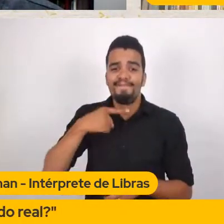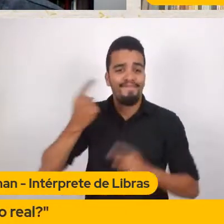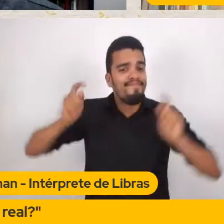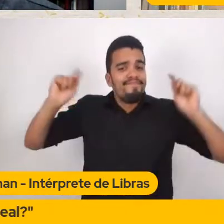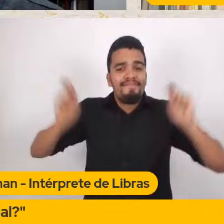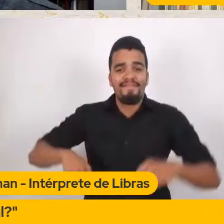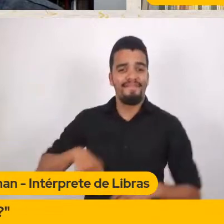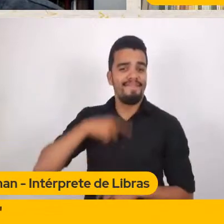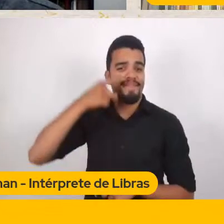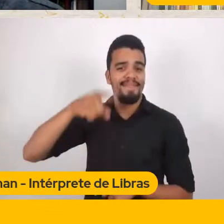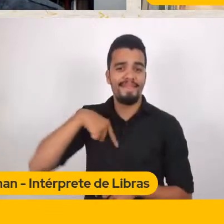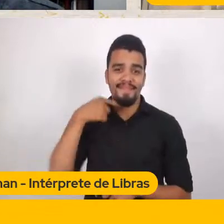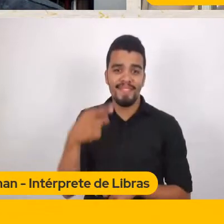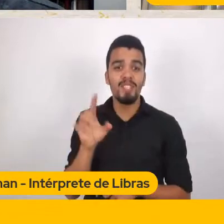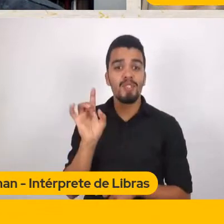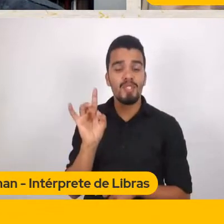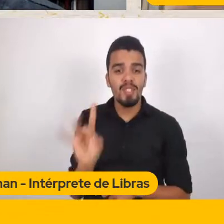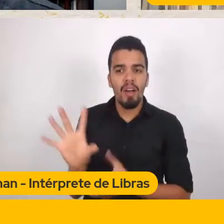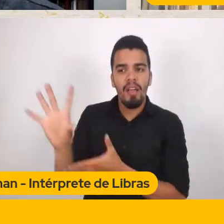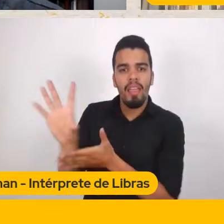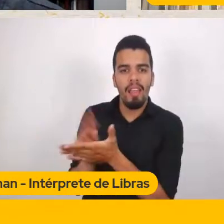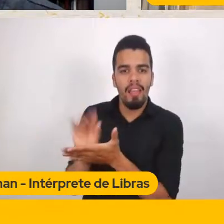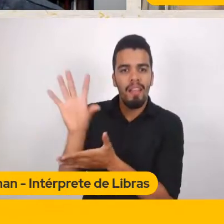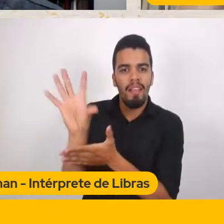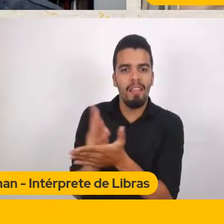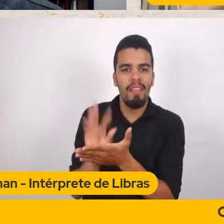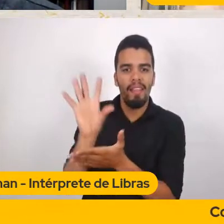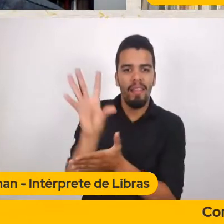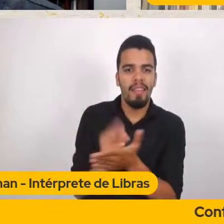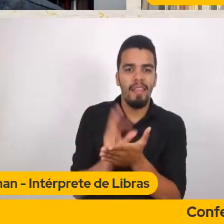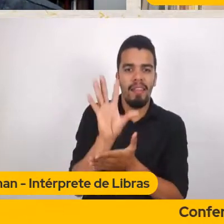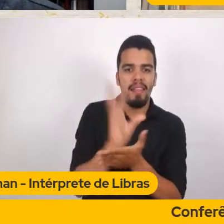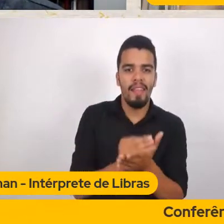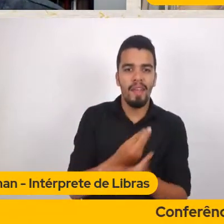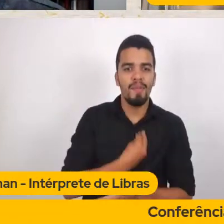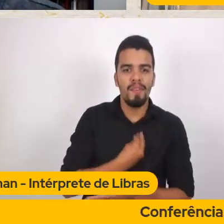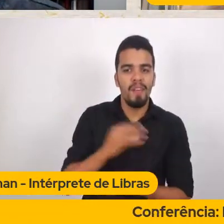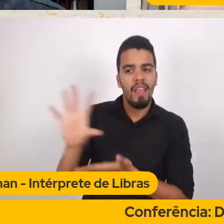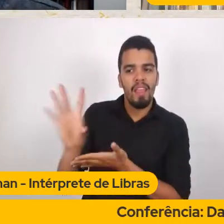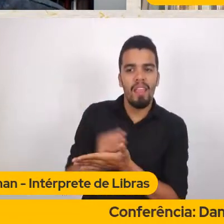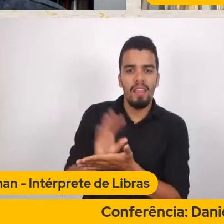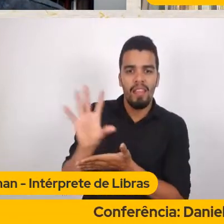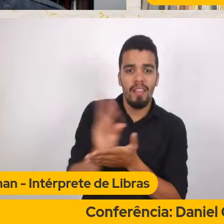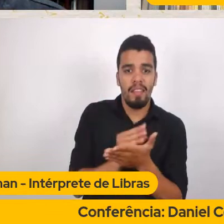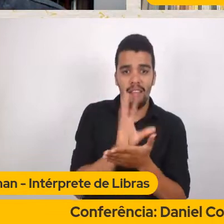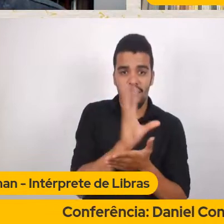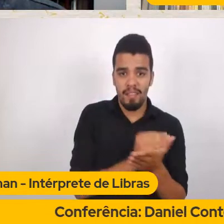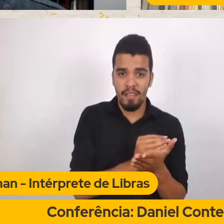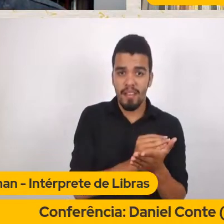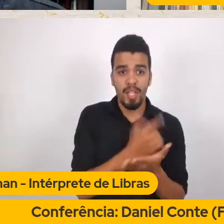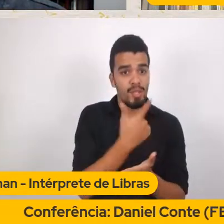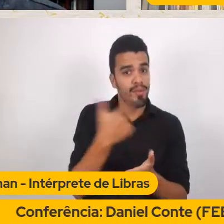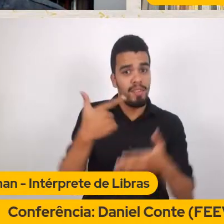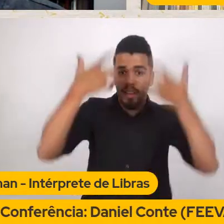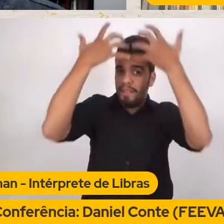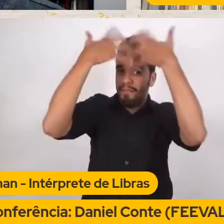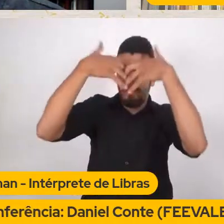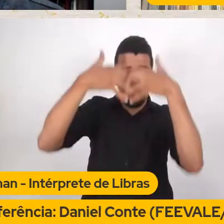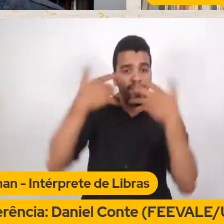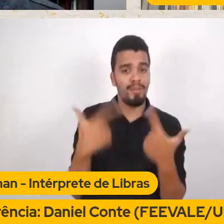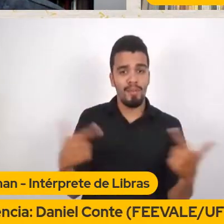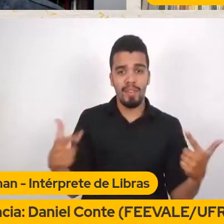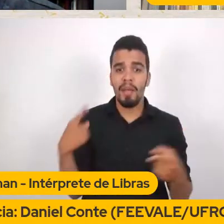Ele vai repetir Uma narrativa E essa narrativa Ela vai perpetuar E ele vai crescer Com essa narrativa